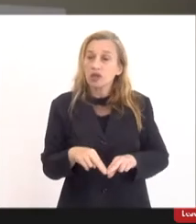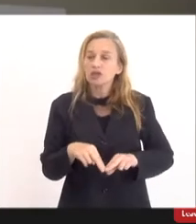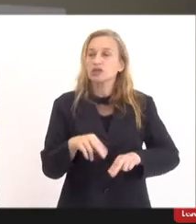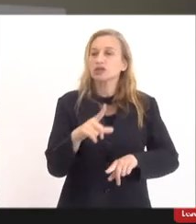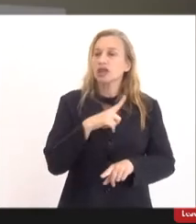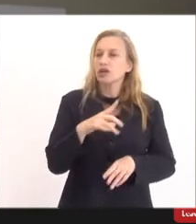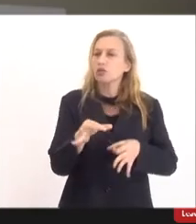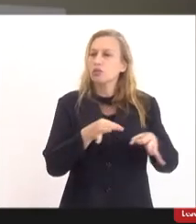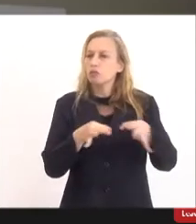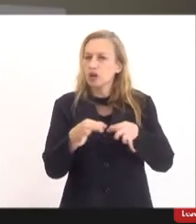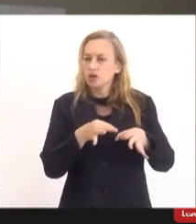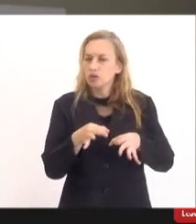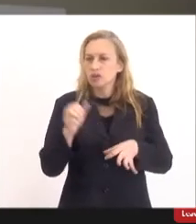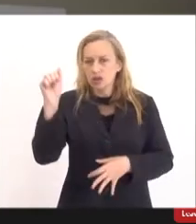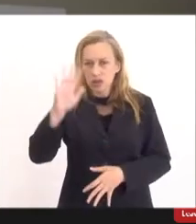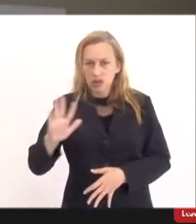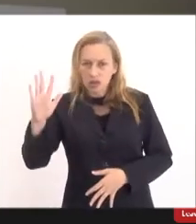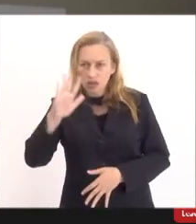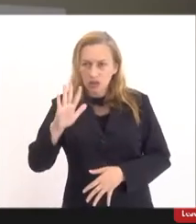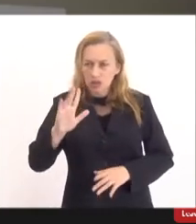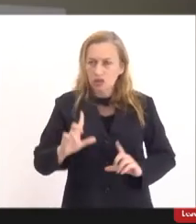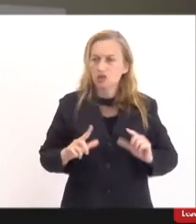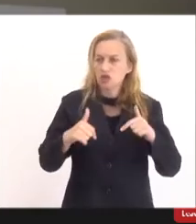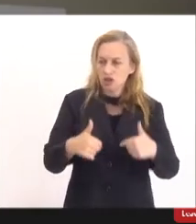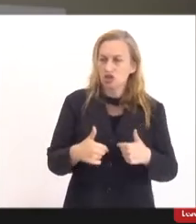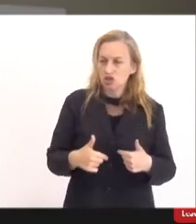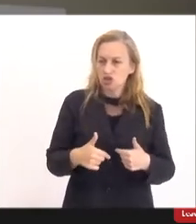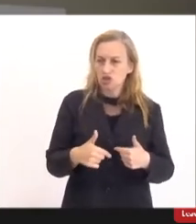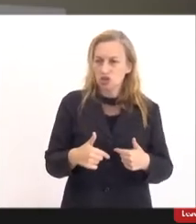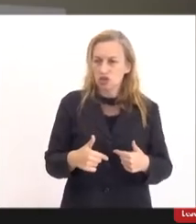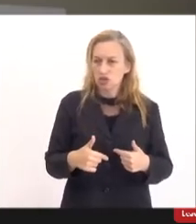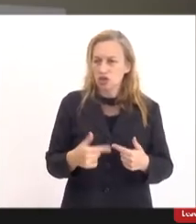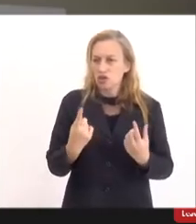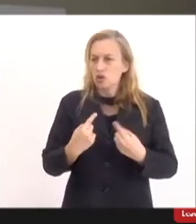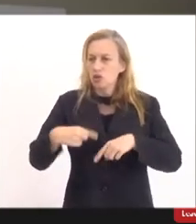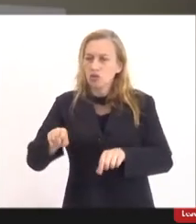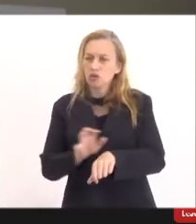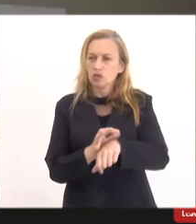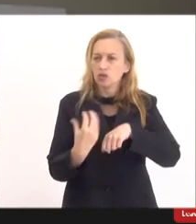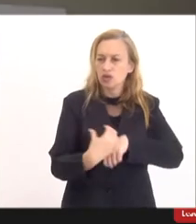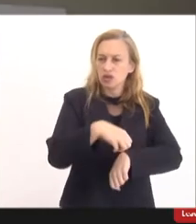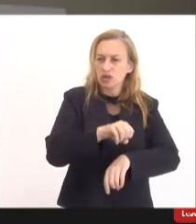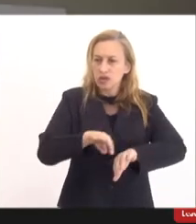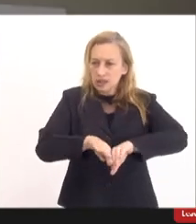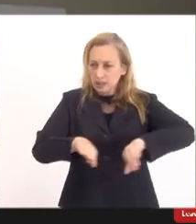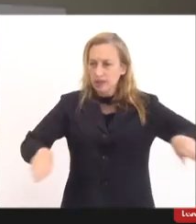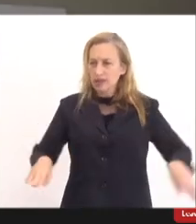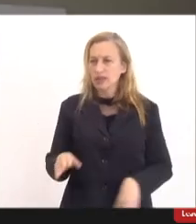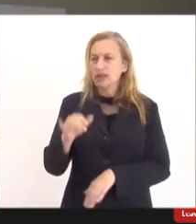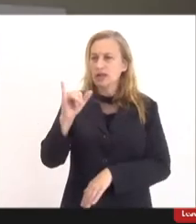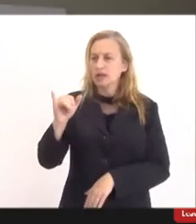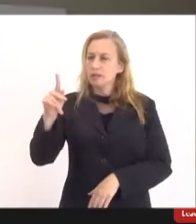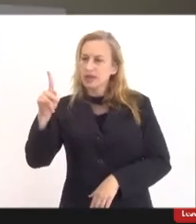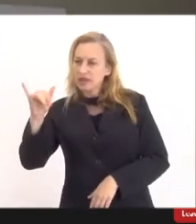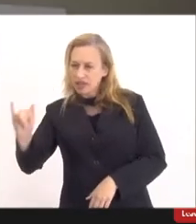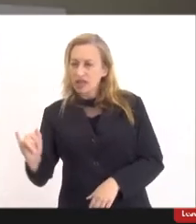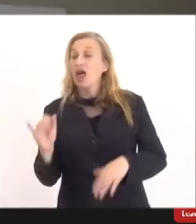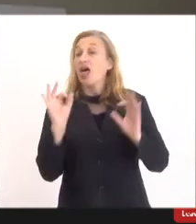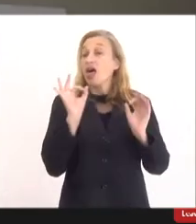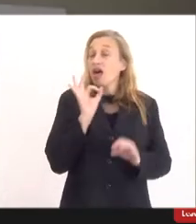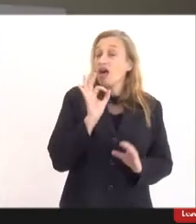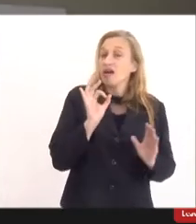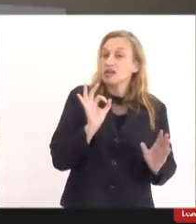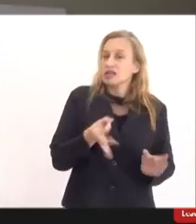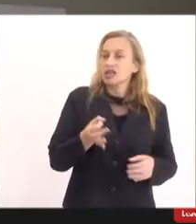um Plano Nacional de Operacionalização da Vacinação da Covid separado do PNI. É claro que